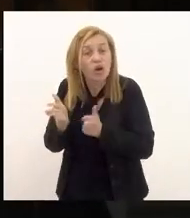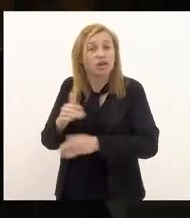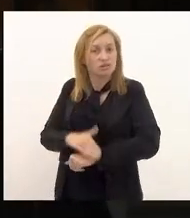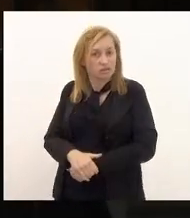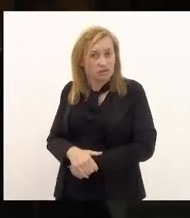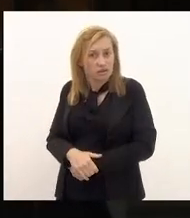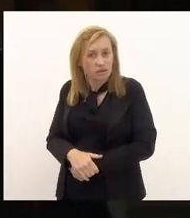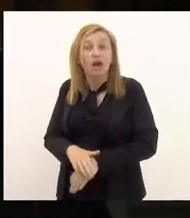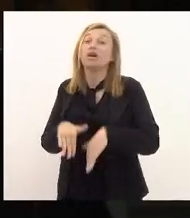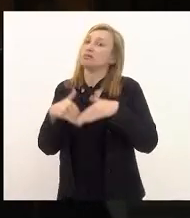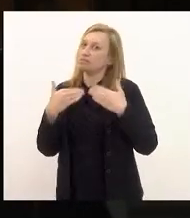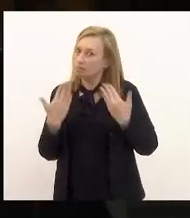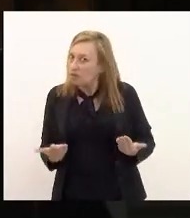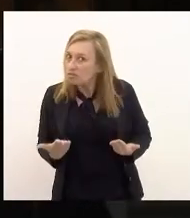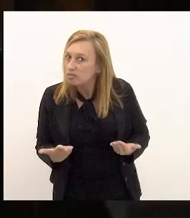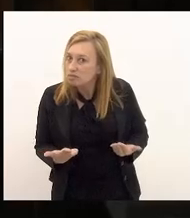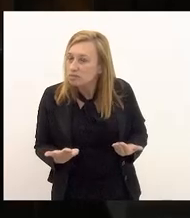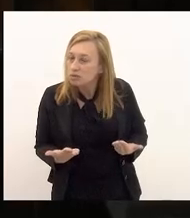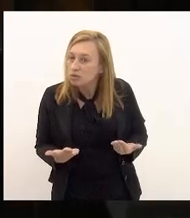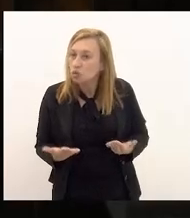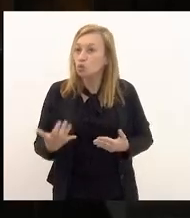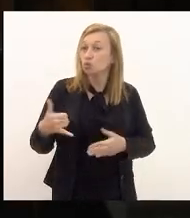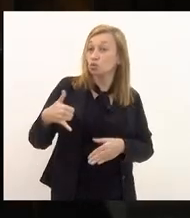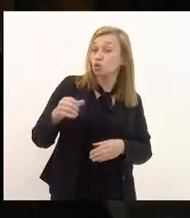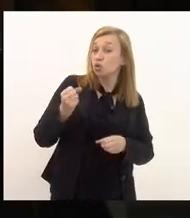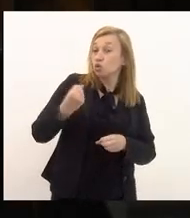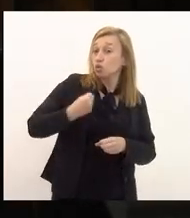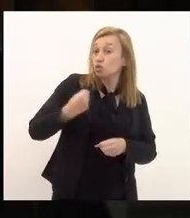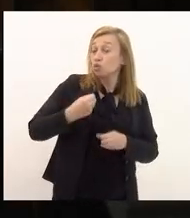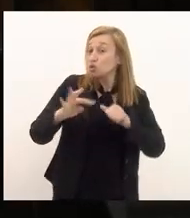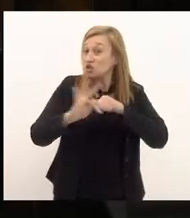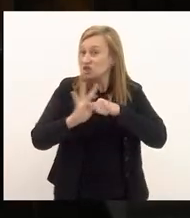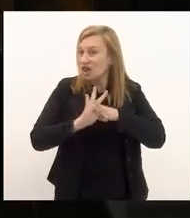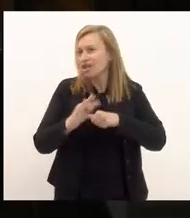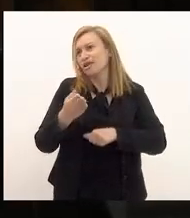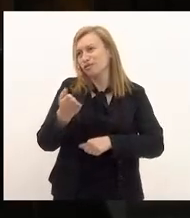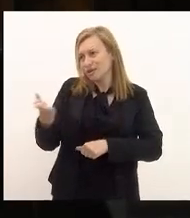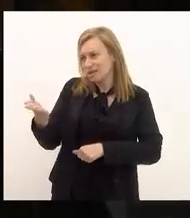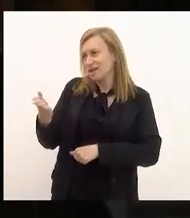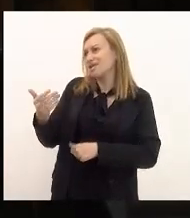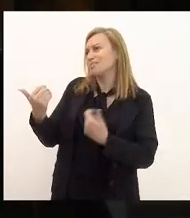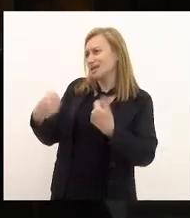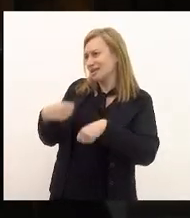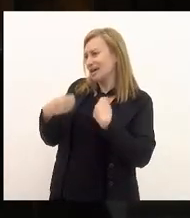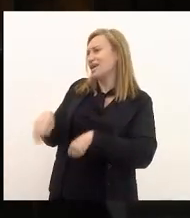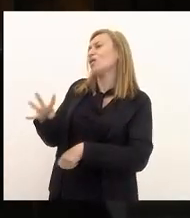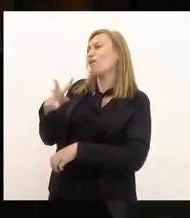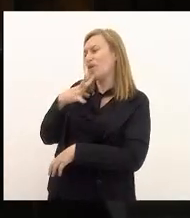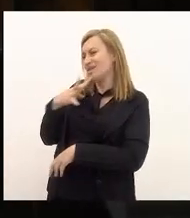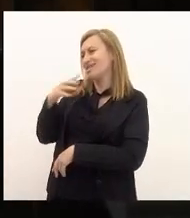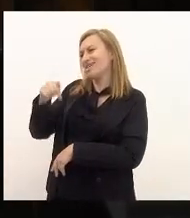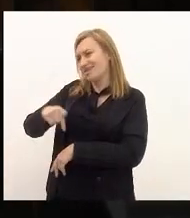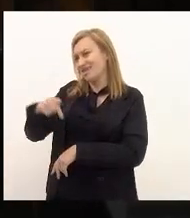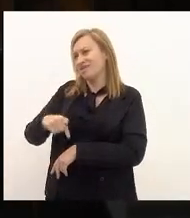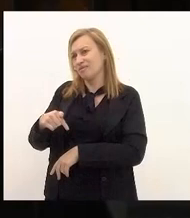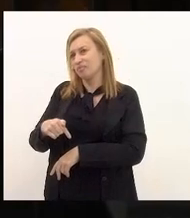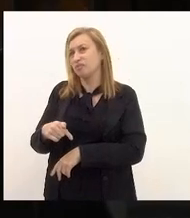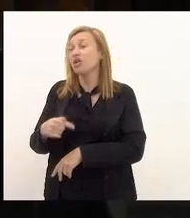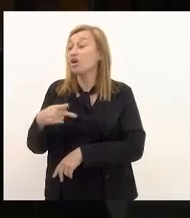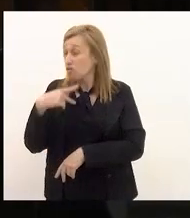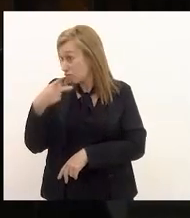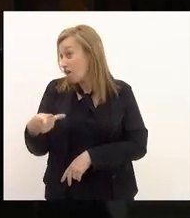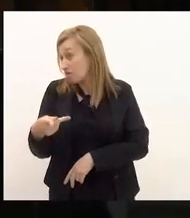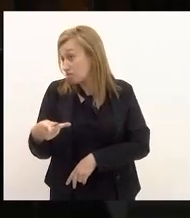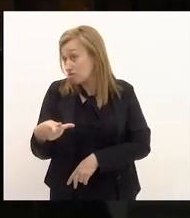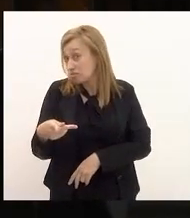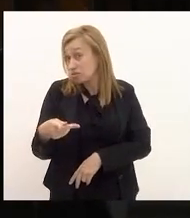então com dados técnicos que eram que vossas excelências deveriam se ater aqui no parlamento eu refuto